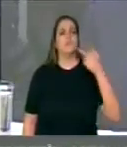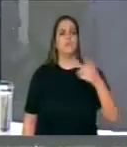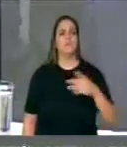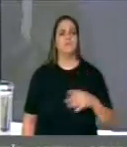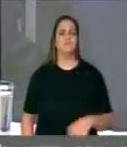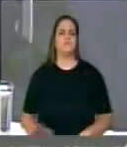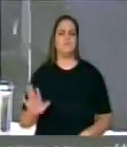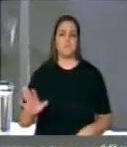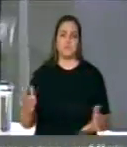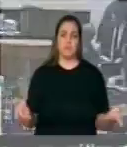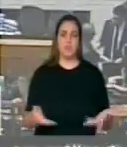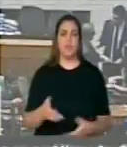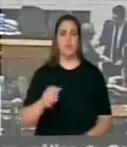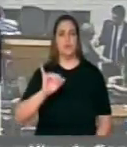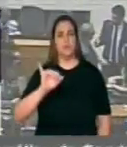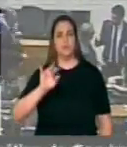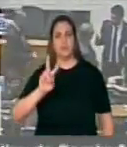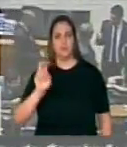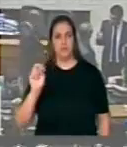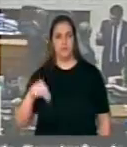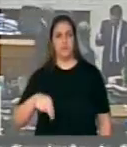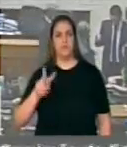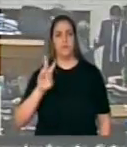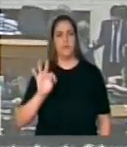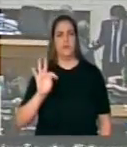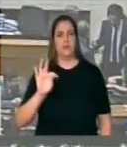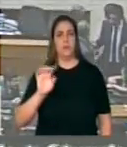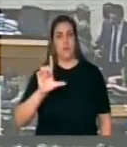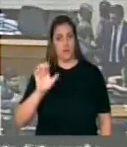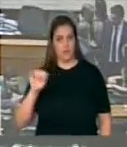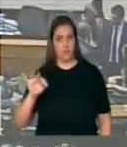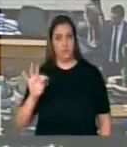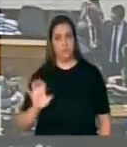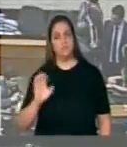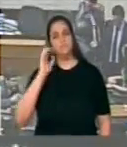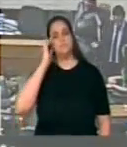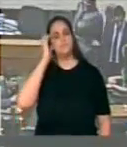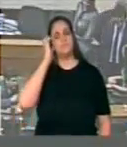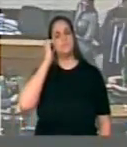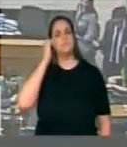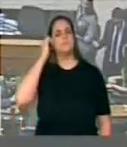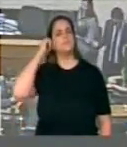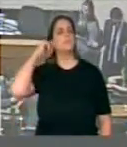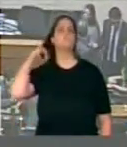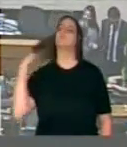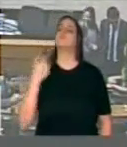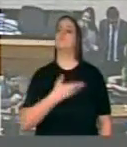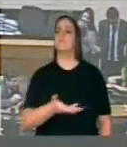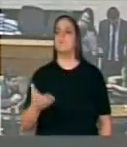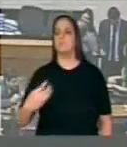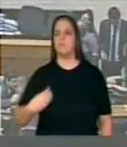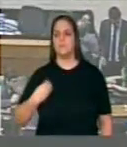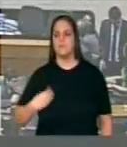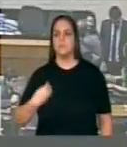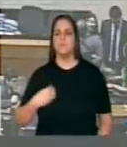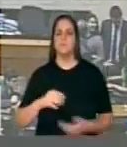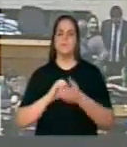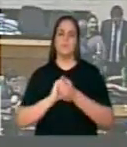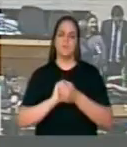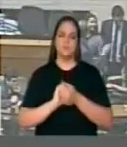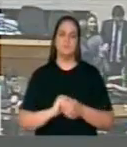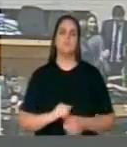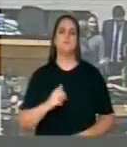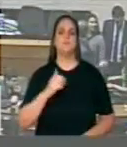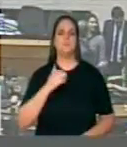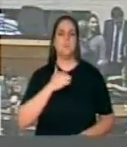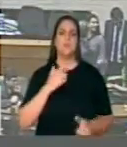ao deputado Ivan Valente. Obrigado, presidente. Senhor presidente, senhores deputados, senadores, senadoras, primeiro eu quero